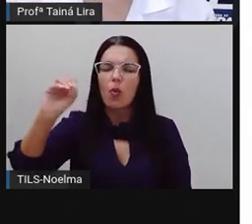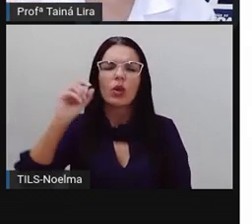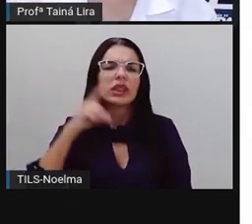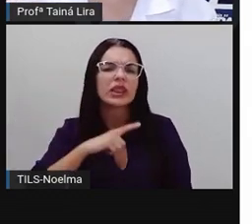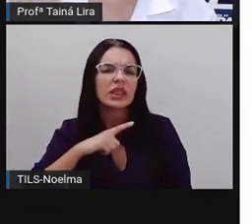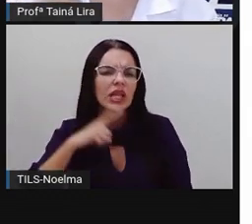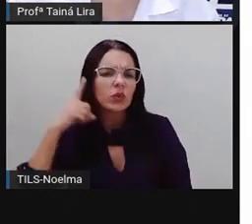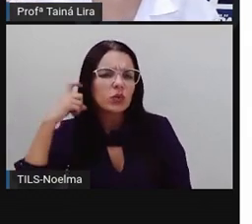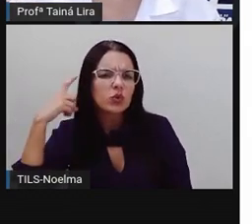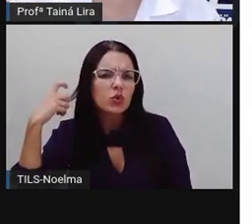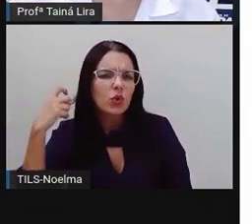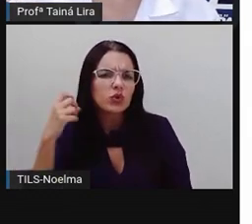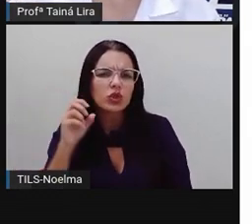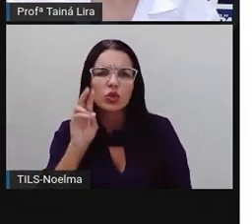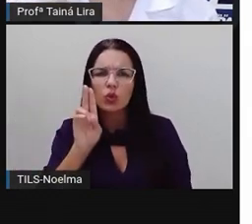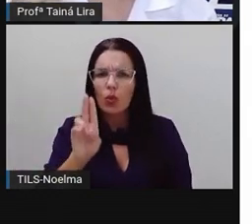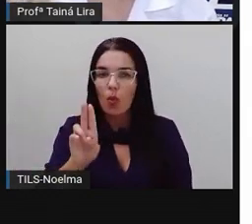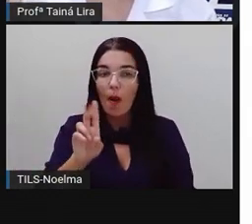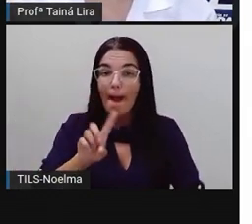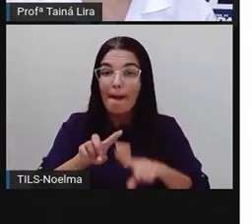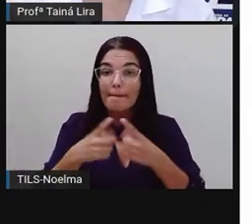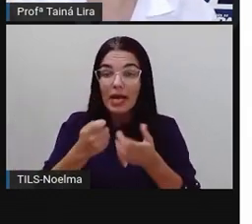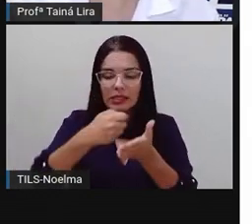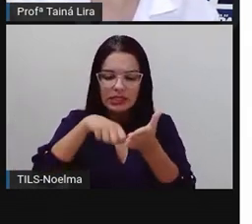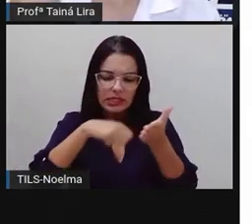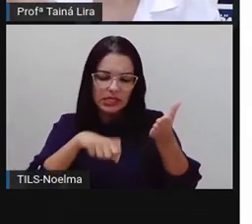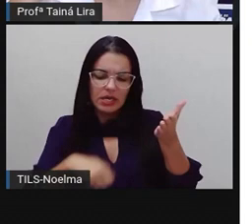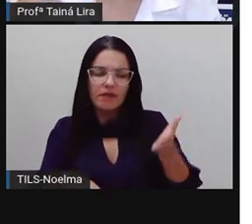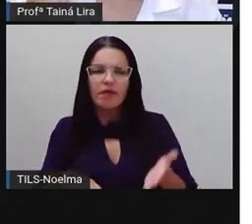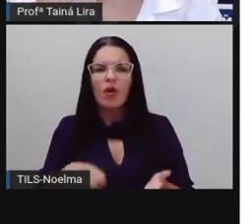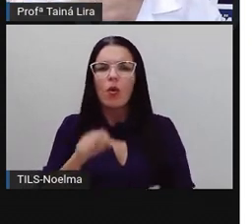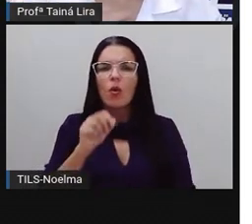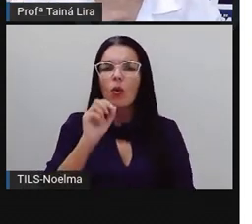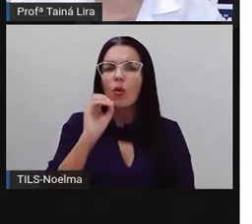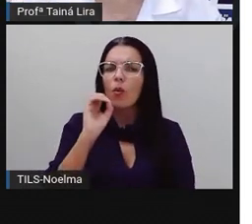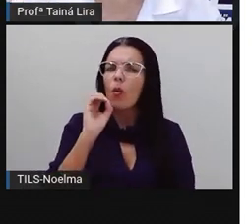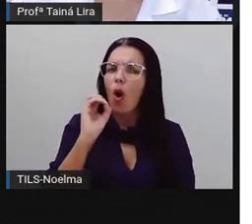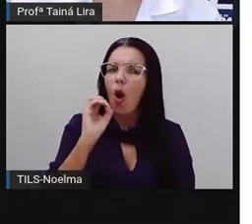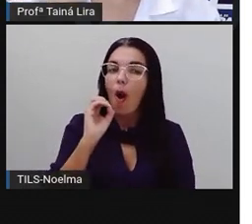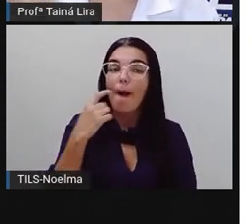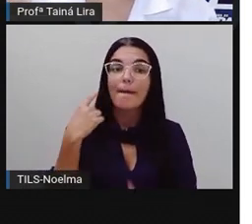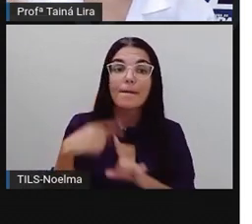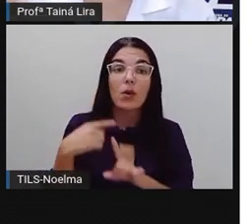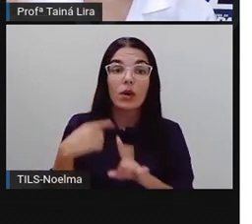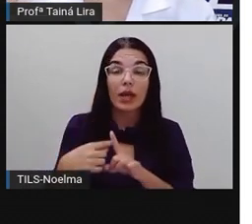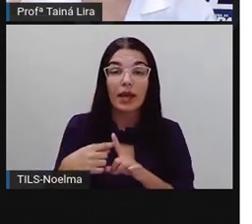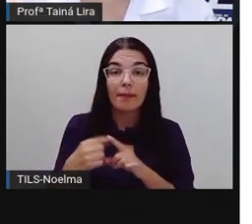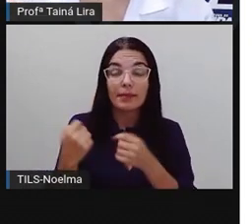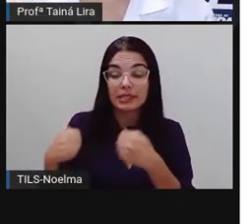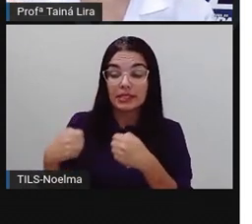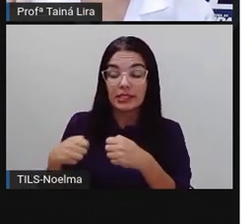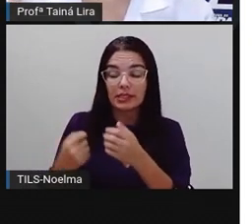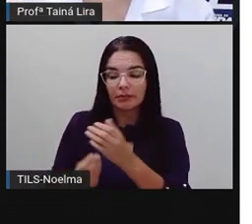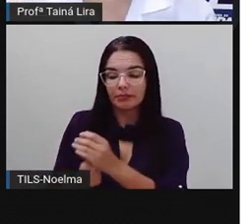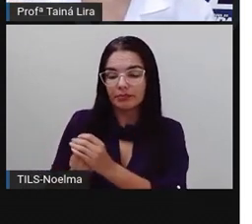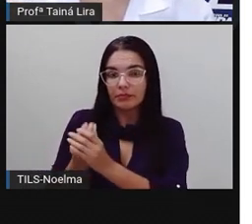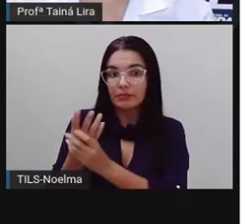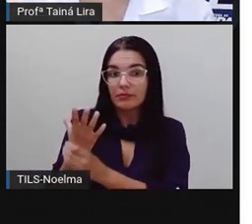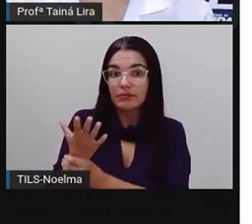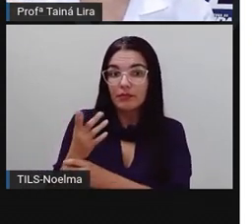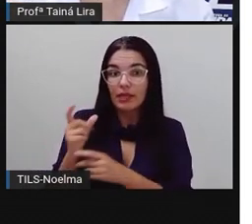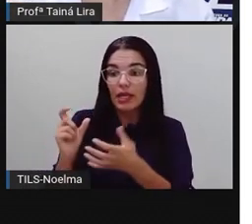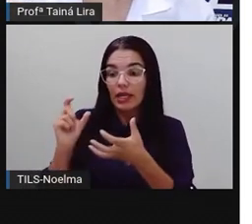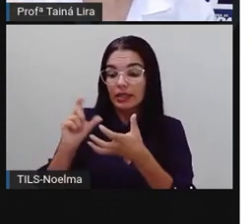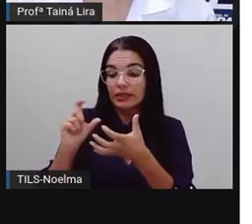que a gente escreveu com a letra O. Por que, Pro? Porque a gente precisa primeiro descobrir qual é a sílaba mais